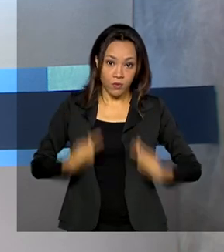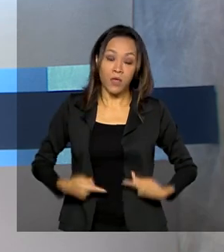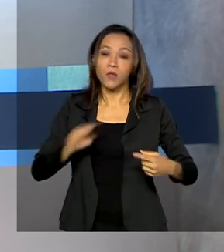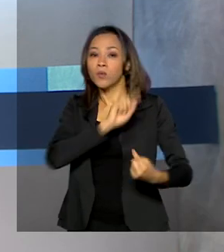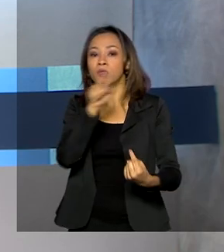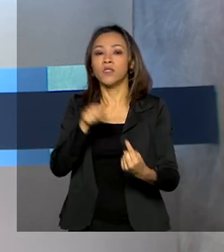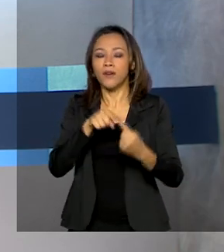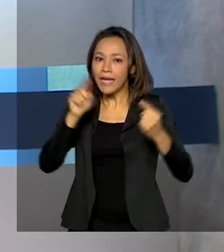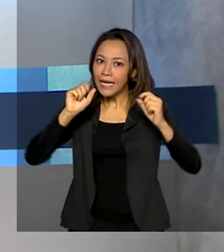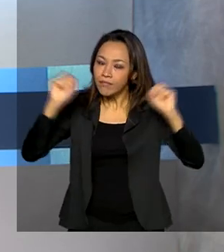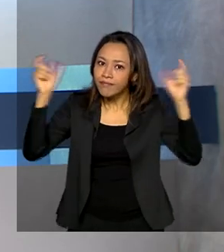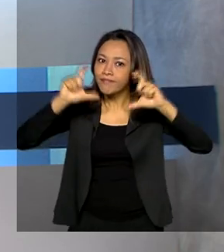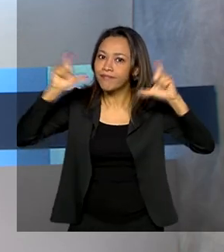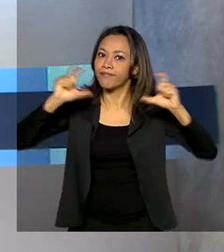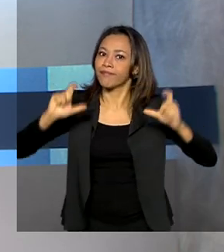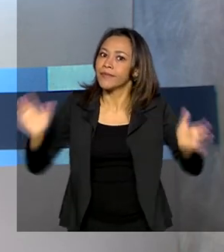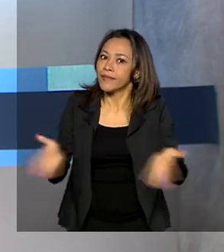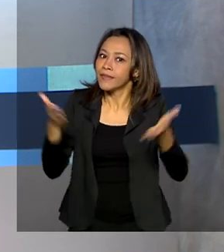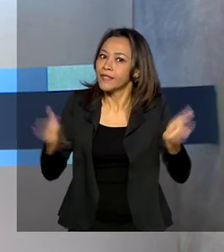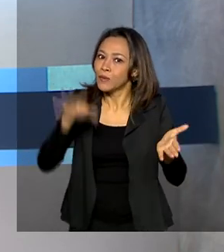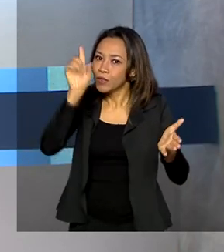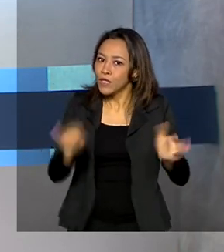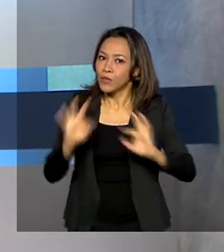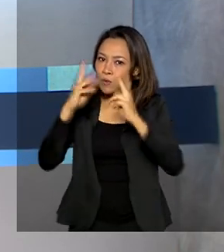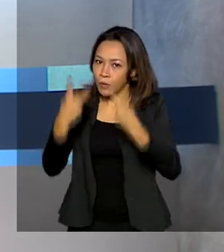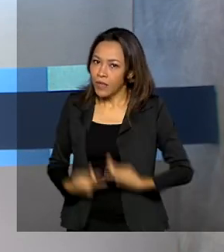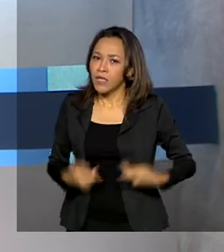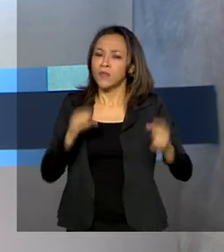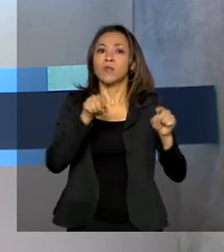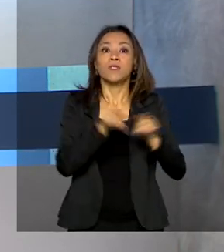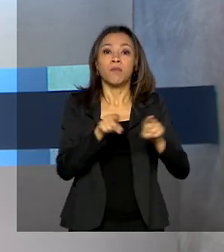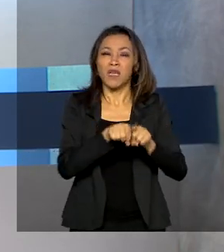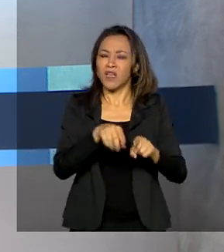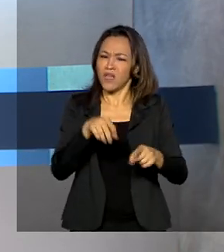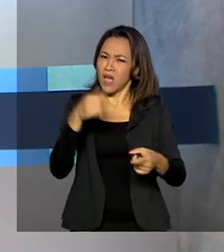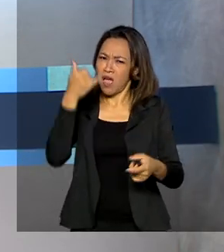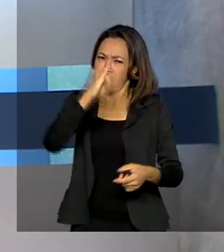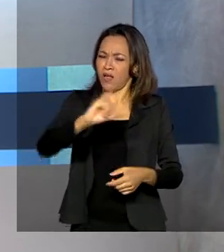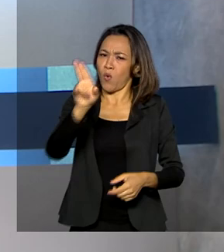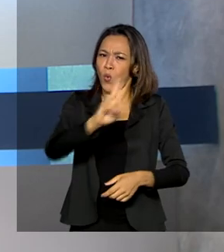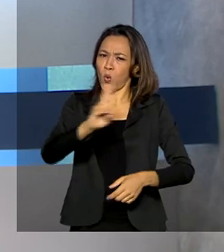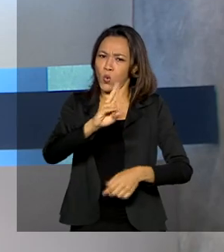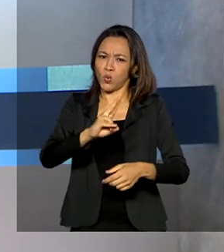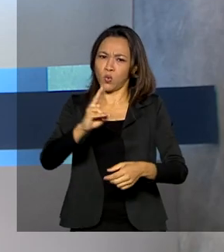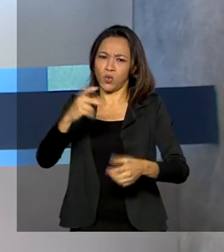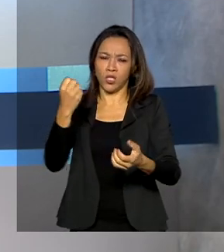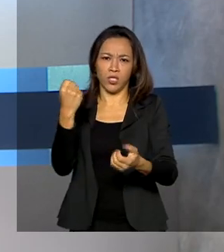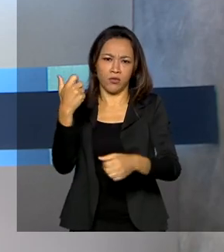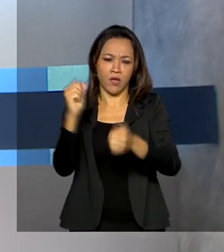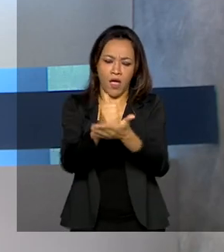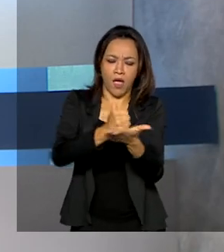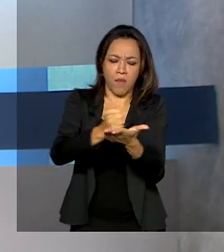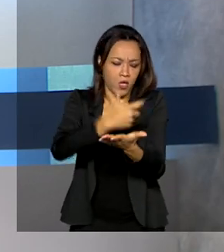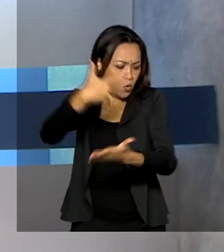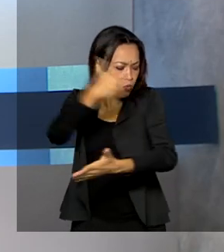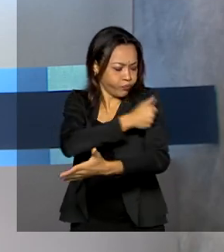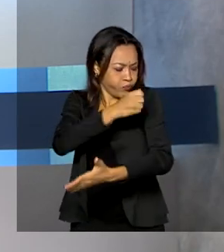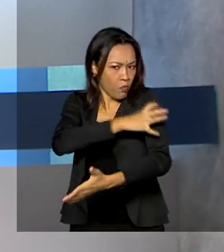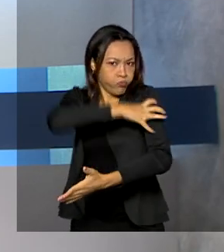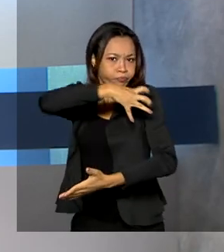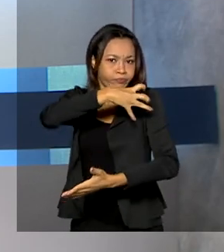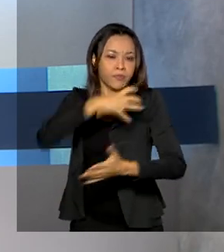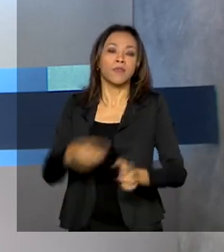sobre direitos humanos, a educação anti-dopagem e os valores do espírito esportivo em ambientes esportivos e